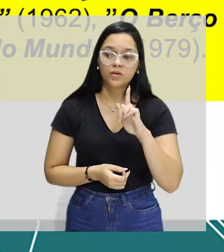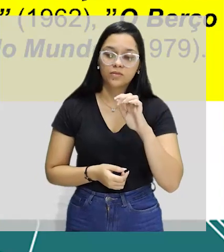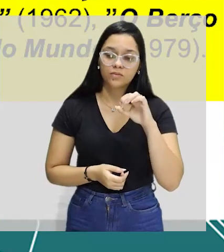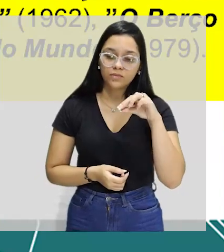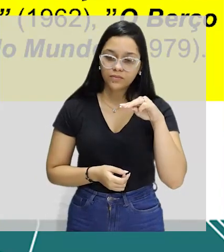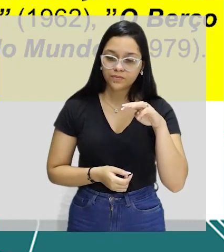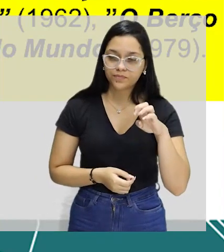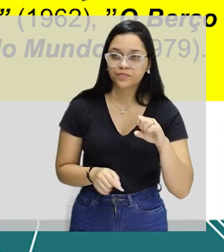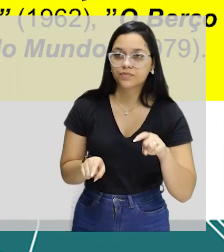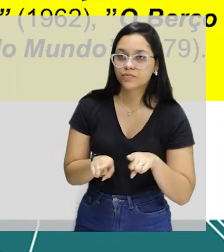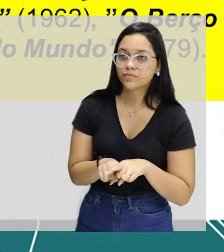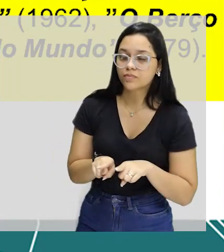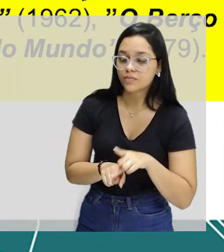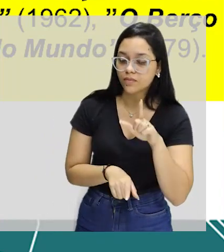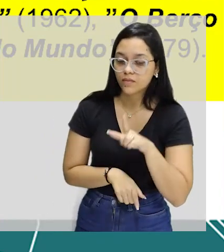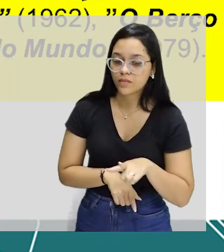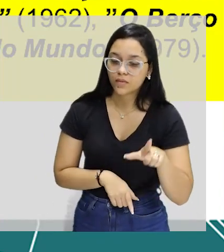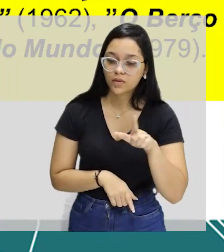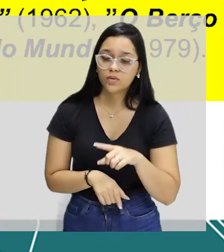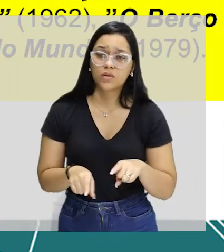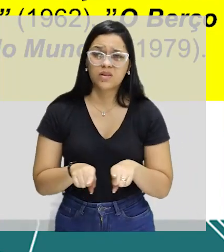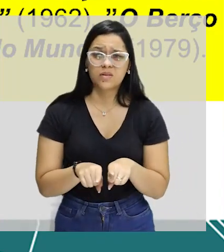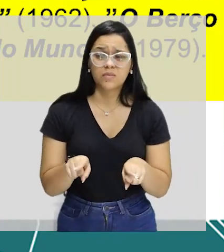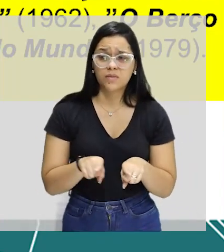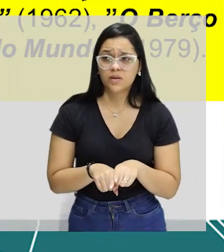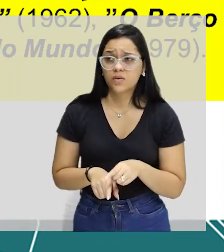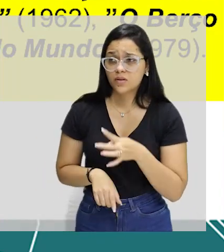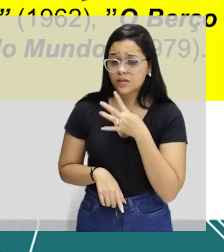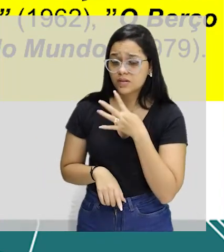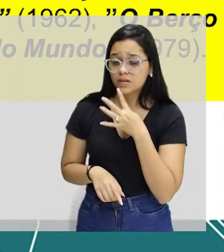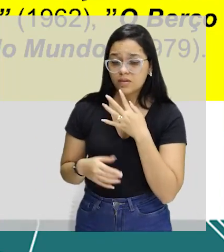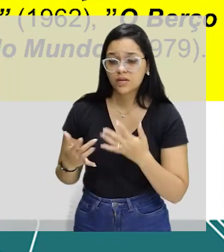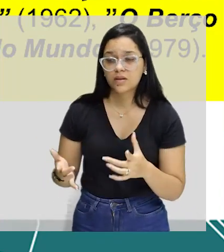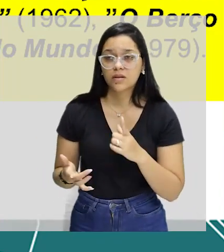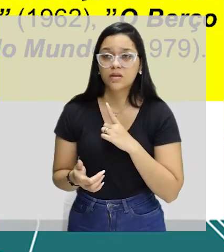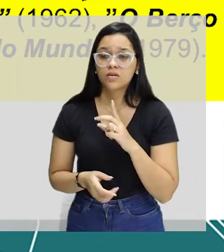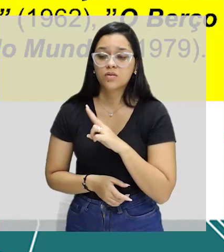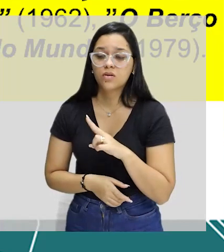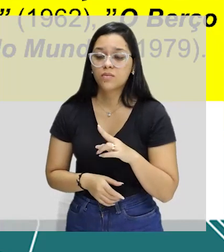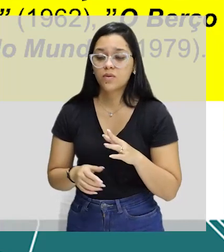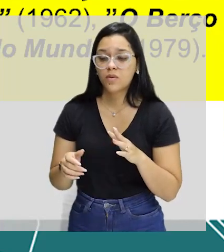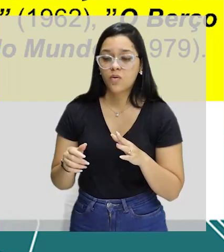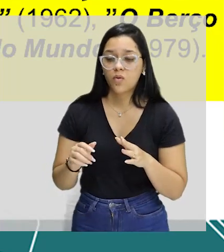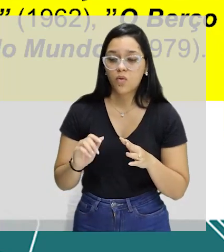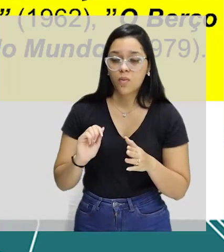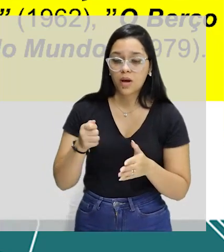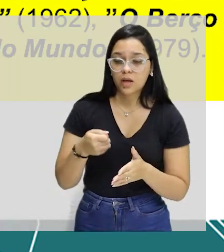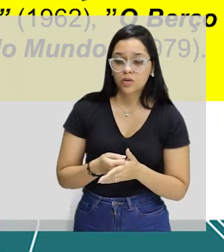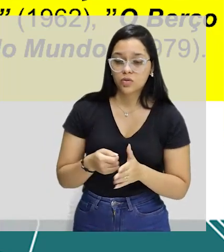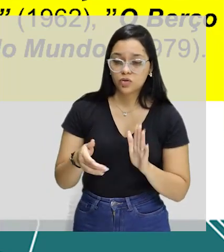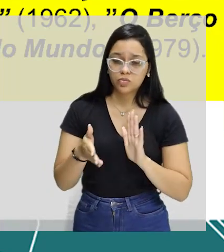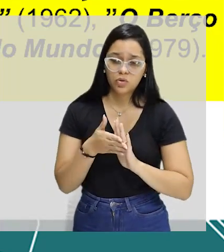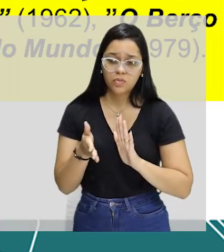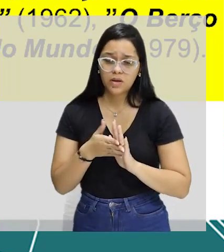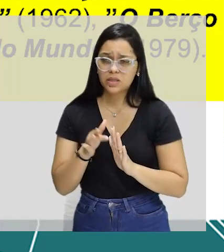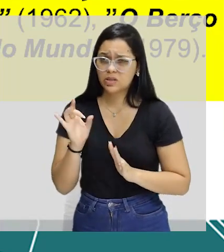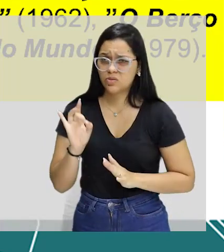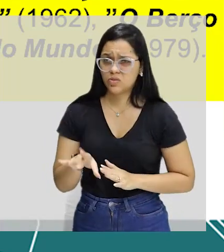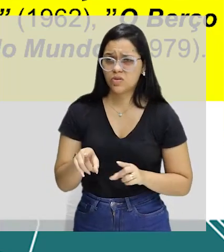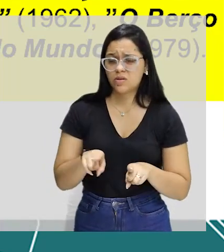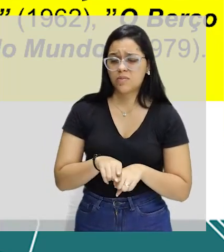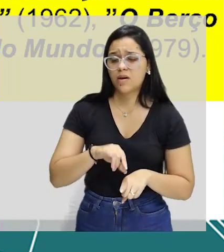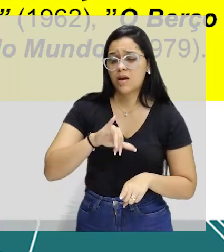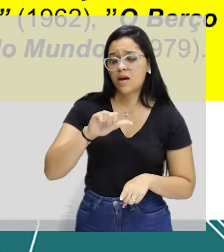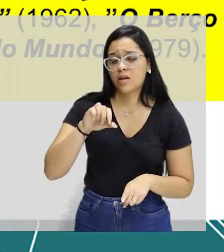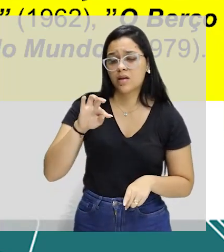autores da literatura e dramaturgia nacional mais conhecidos. Tem uma obra dele chamada O Pagador de Promessa, mas não é a única. Tanto ele quanto a Janete